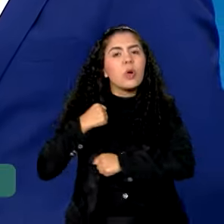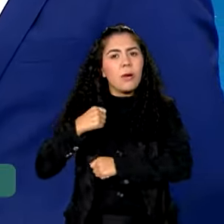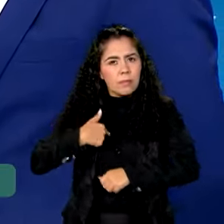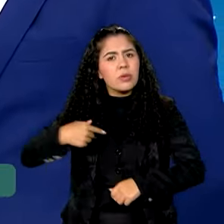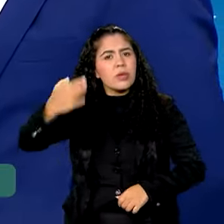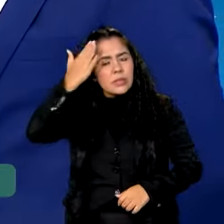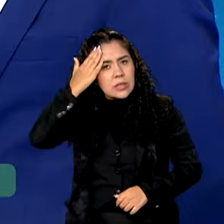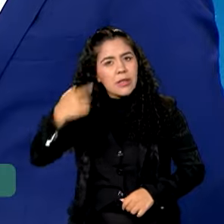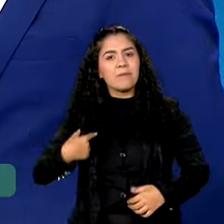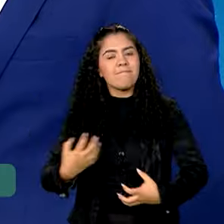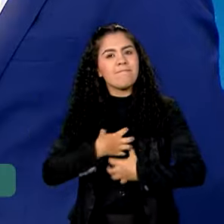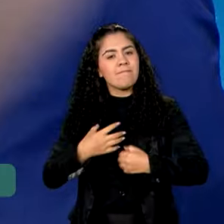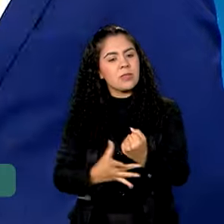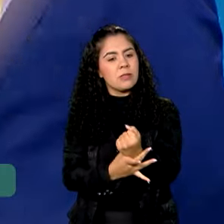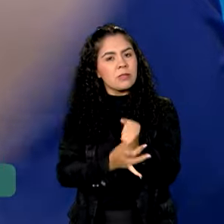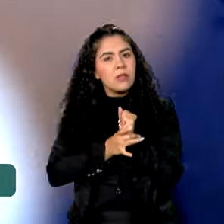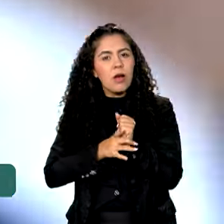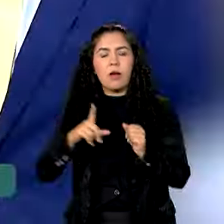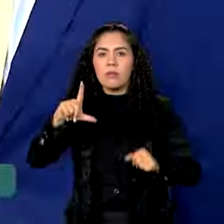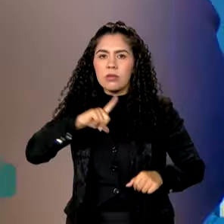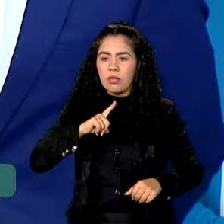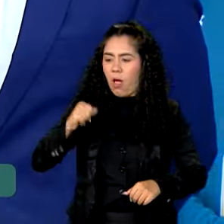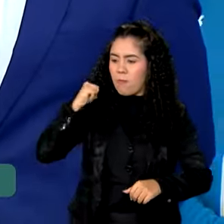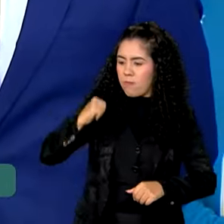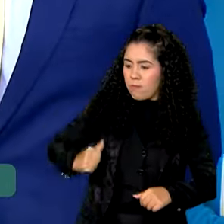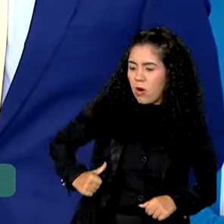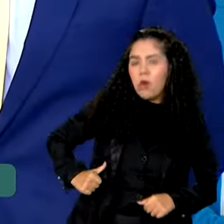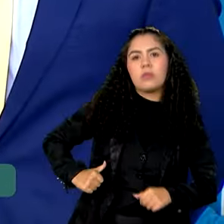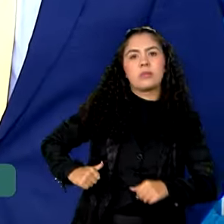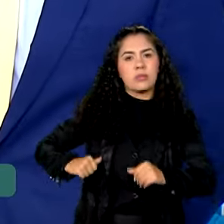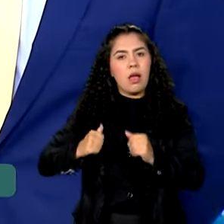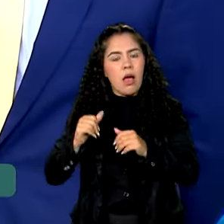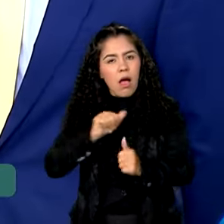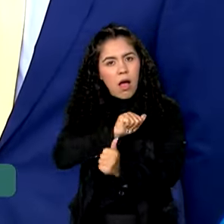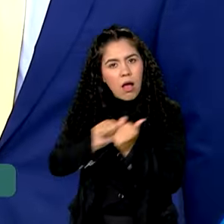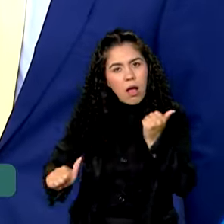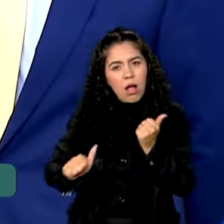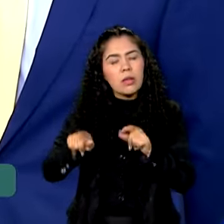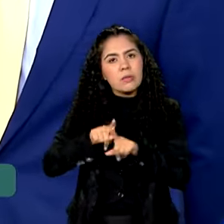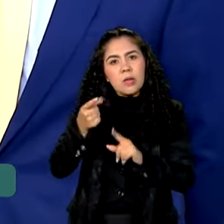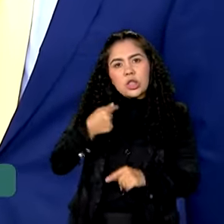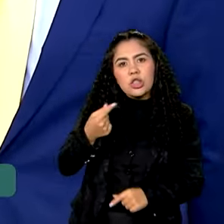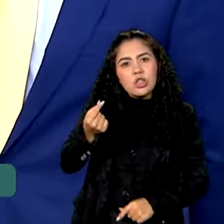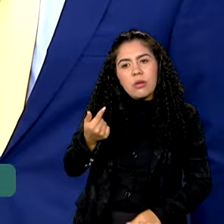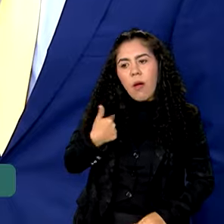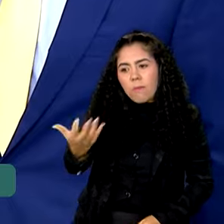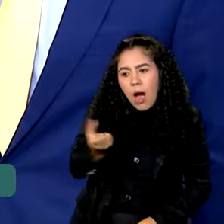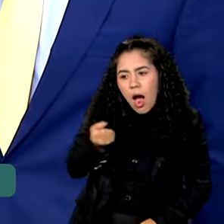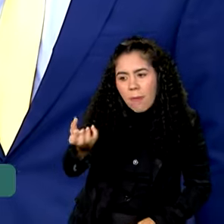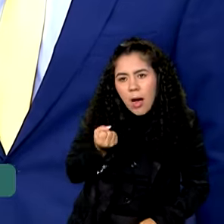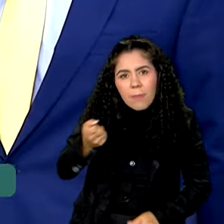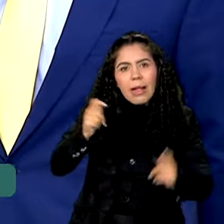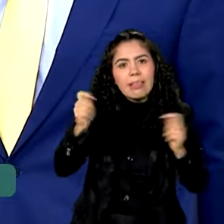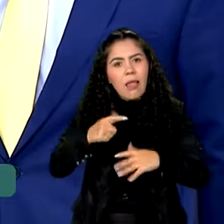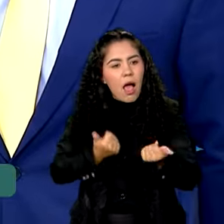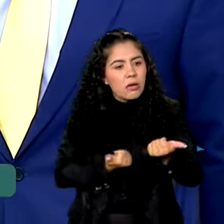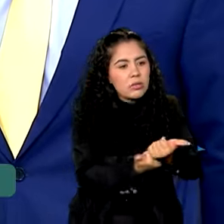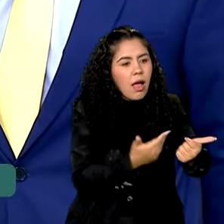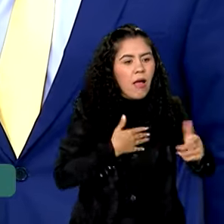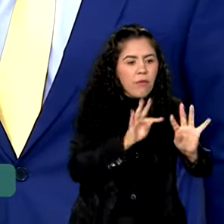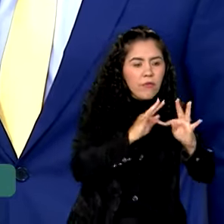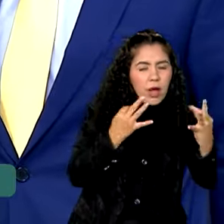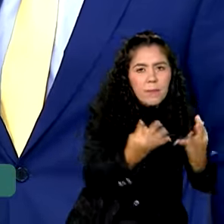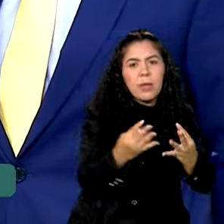que eu tenho a segurança de ter o meu Bolsa Atleta, o meu Bolsa Pódio lá todo mês na minha conta, que eu posso ajudar a minha família, posso ajudar